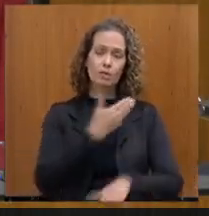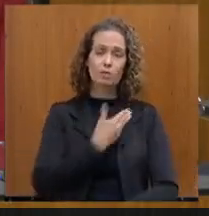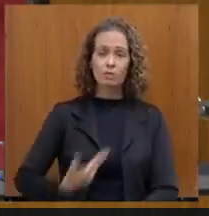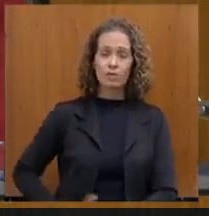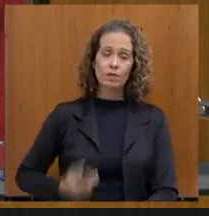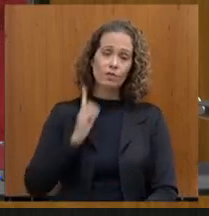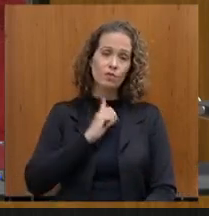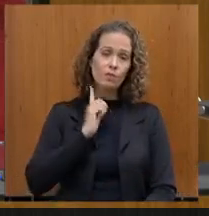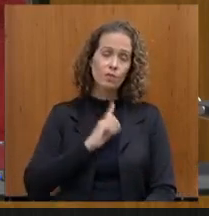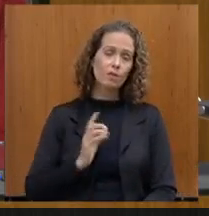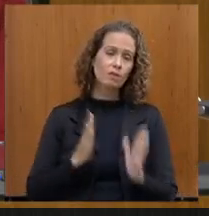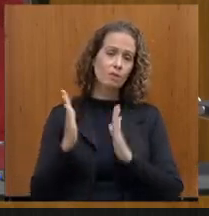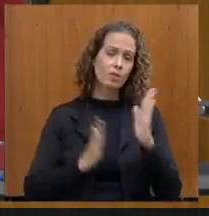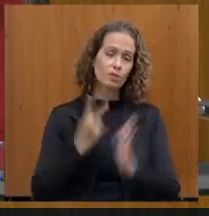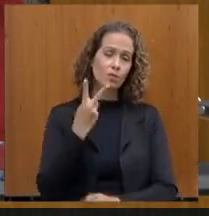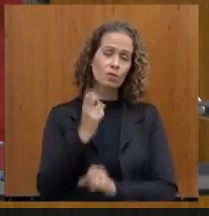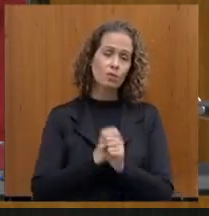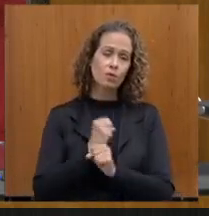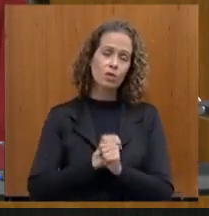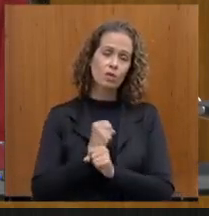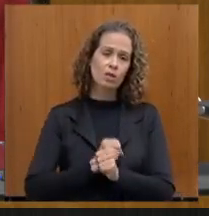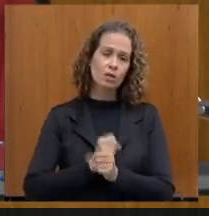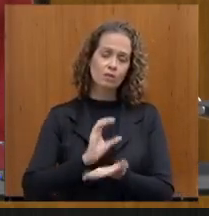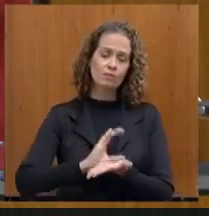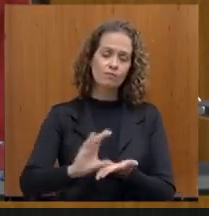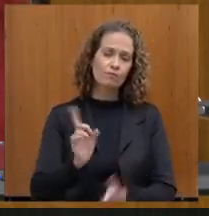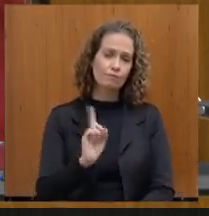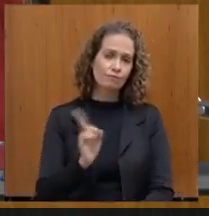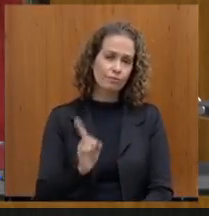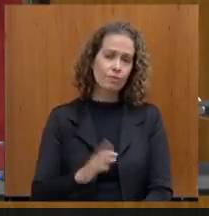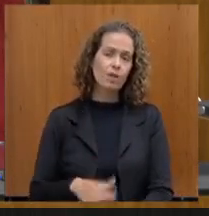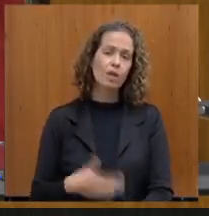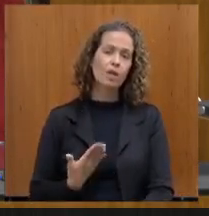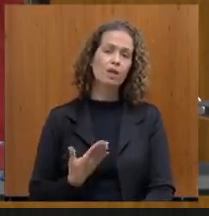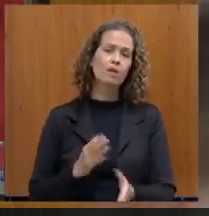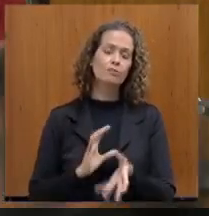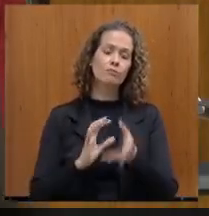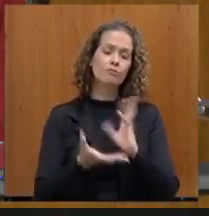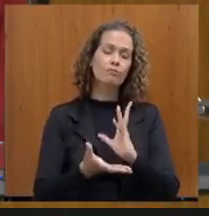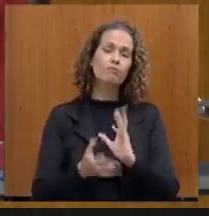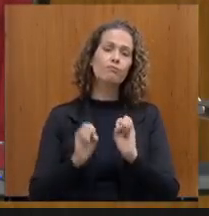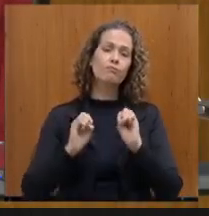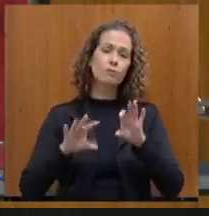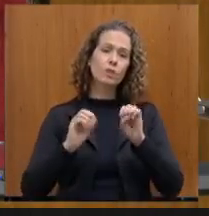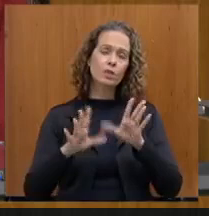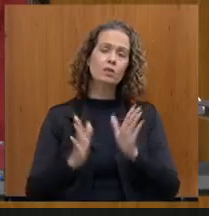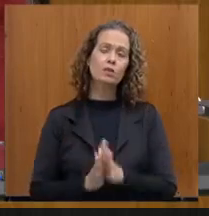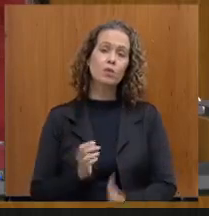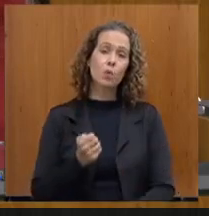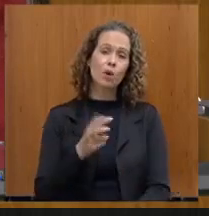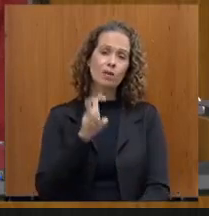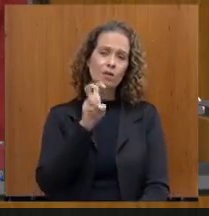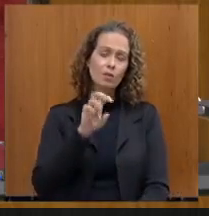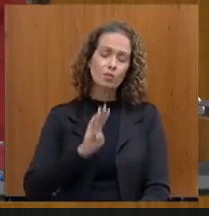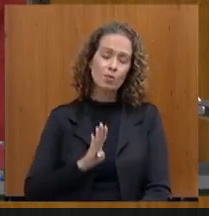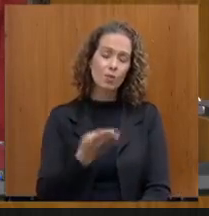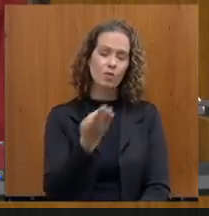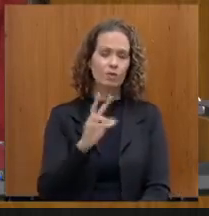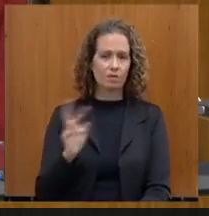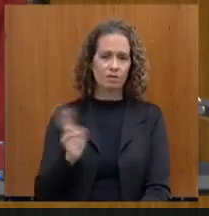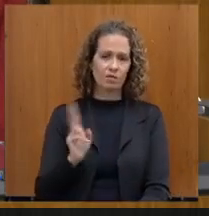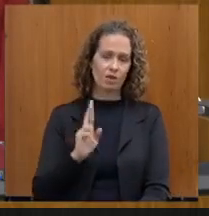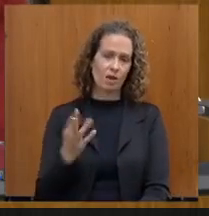dois anos, deixou de investir em manutenção e desenvolvimento do ensino, quase 5 bilhões de reais. E